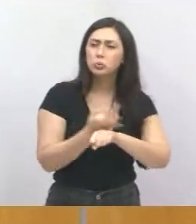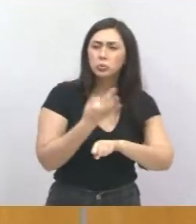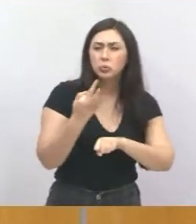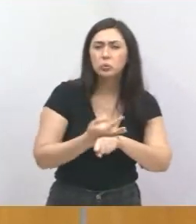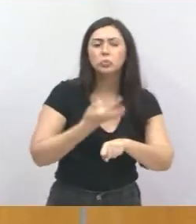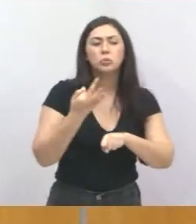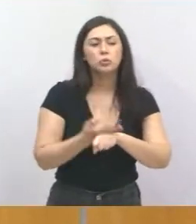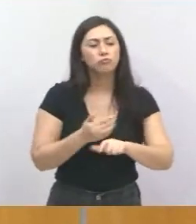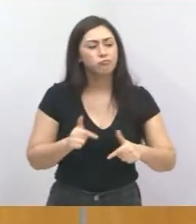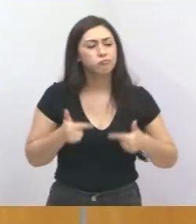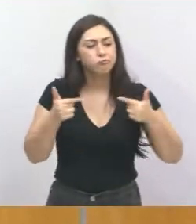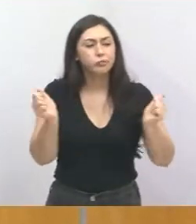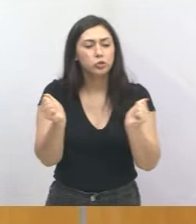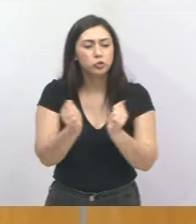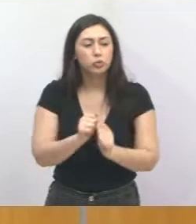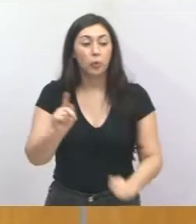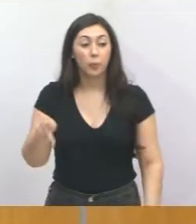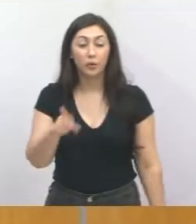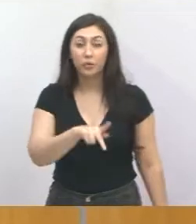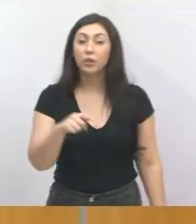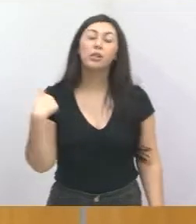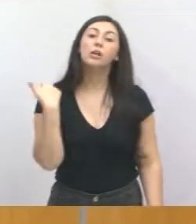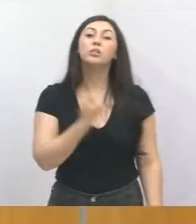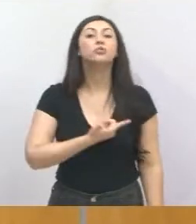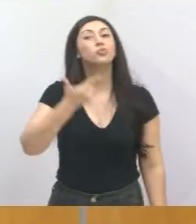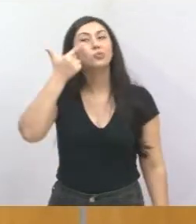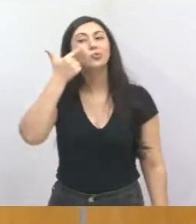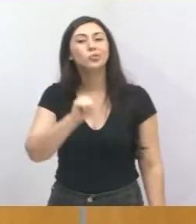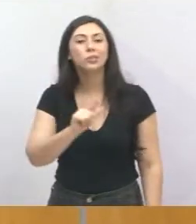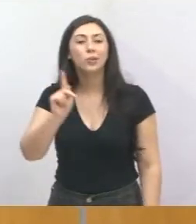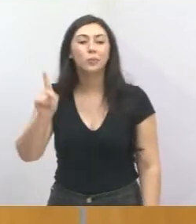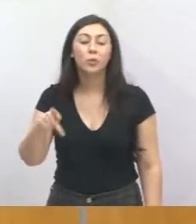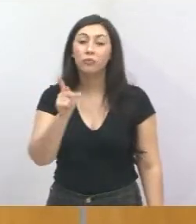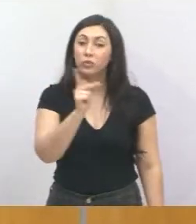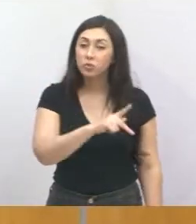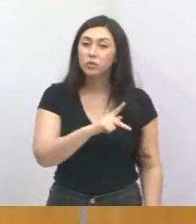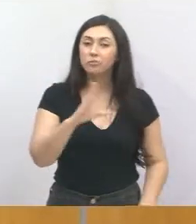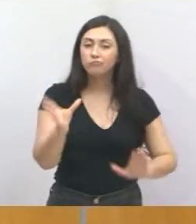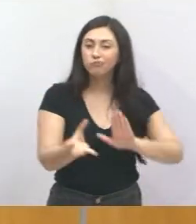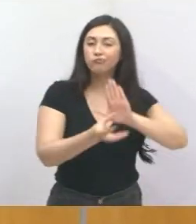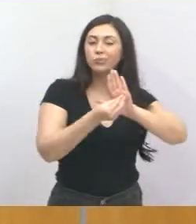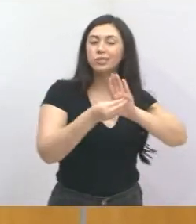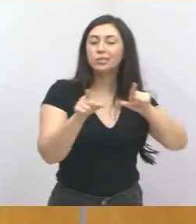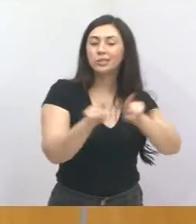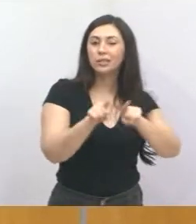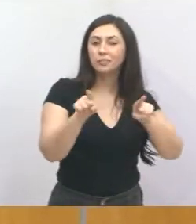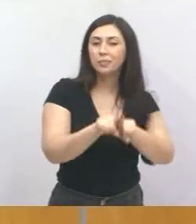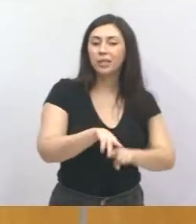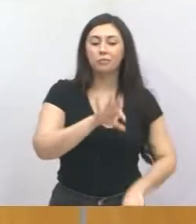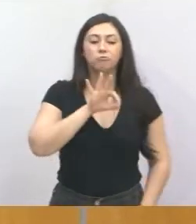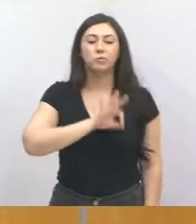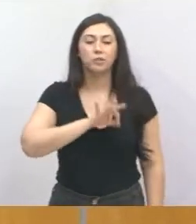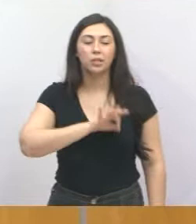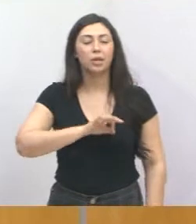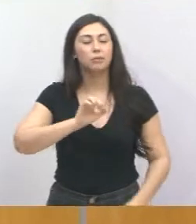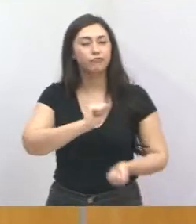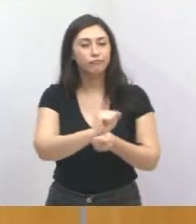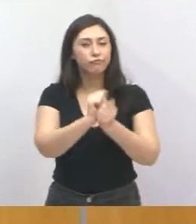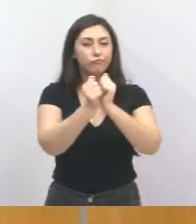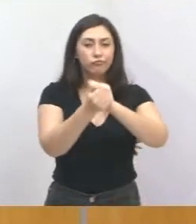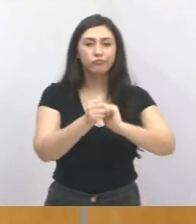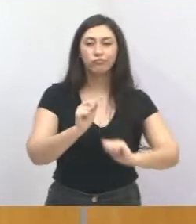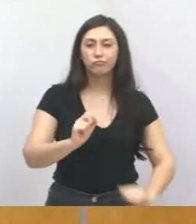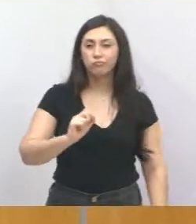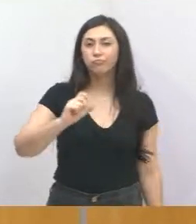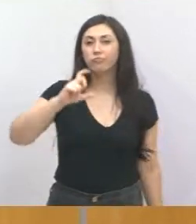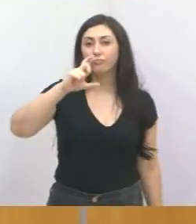professoras e conseguimos que as professoras fossem incluídas nesse reajuste salarial